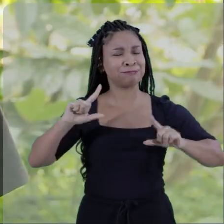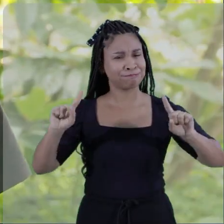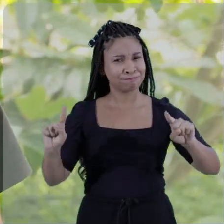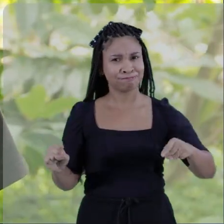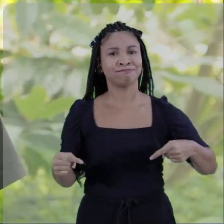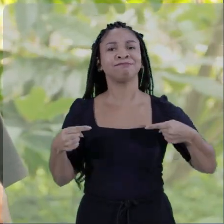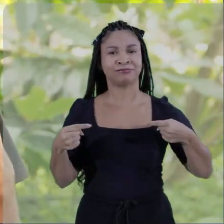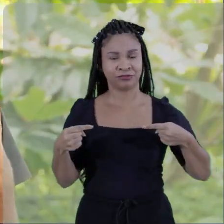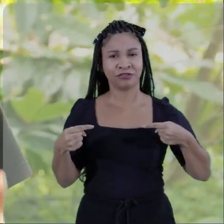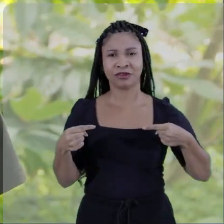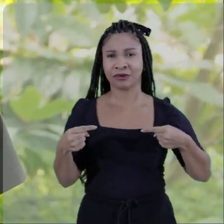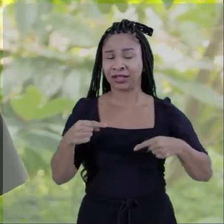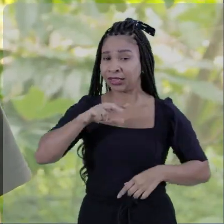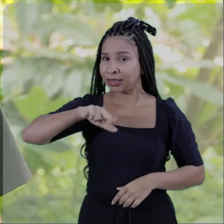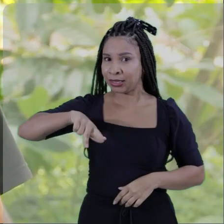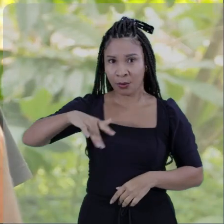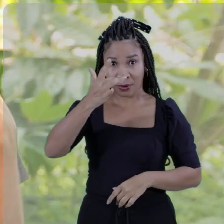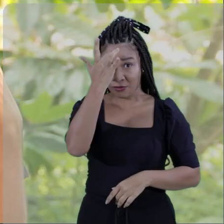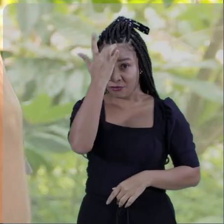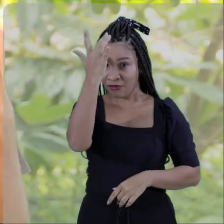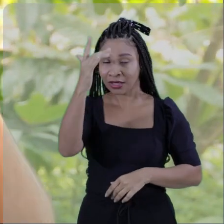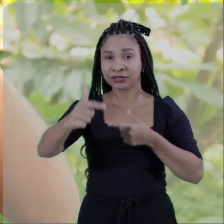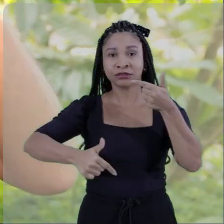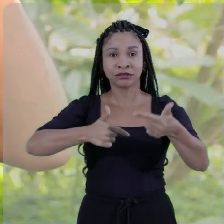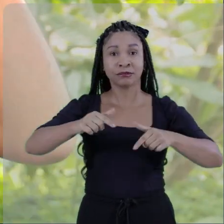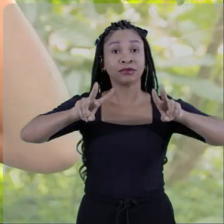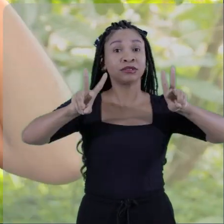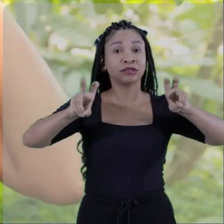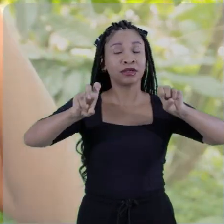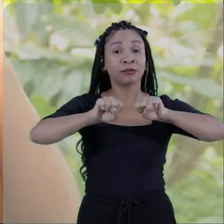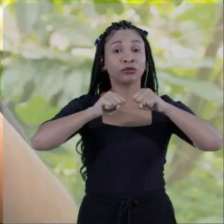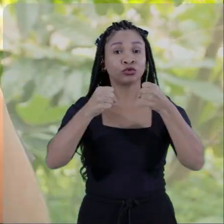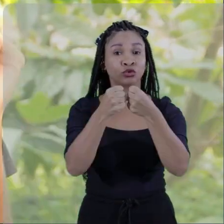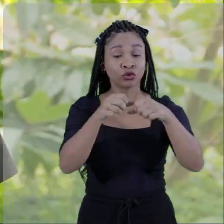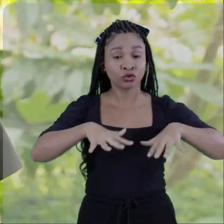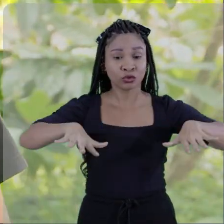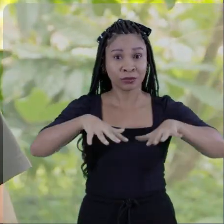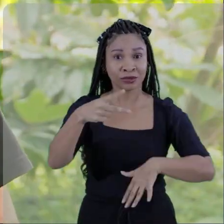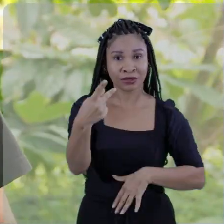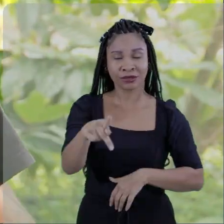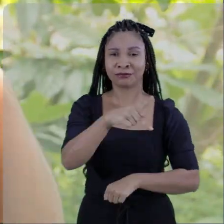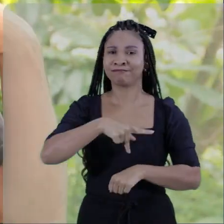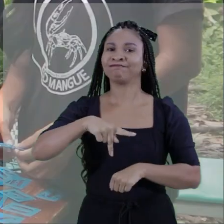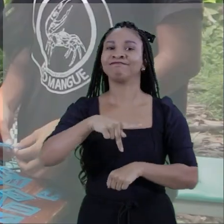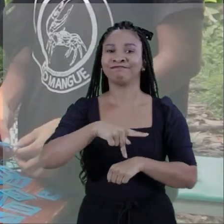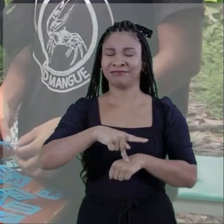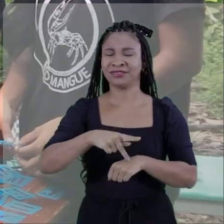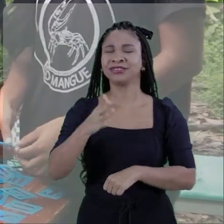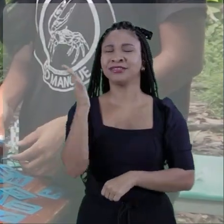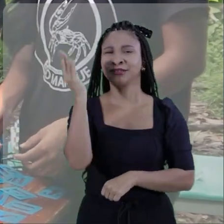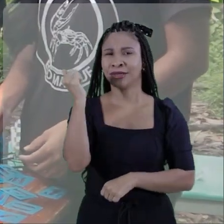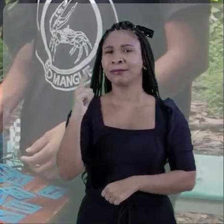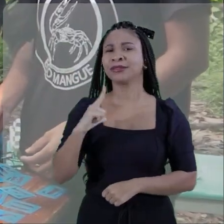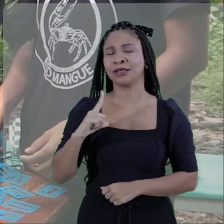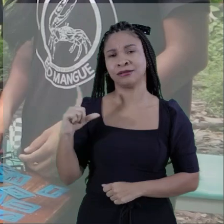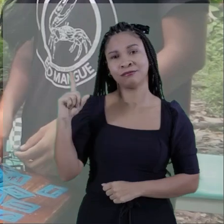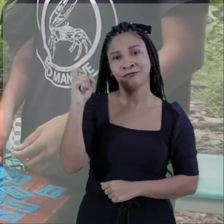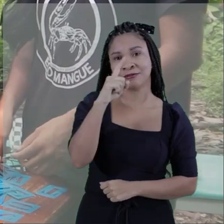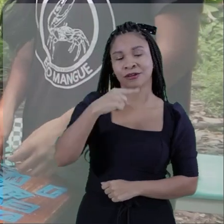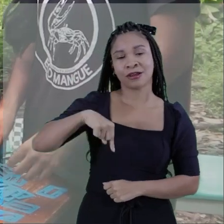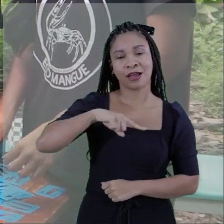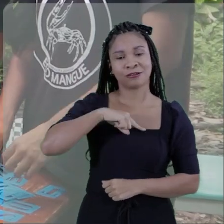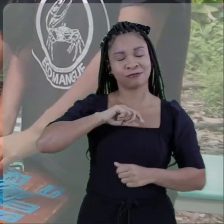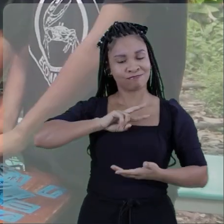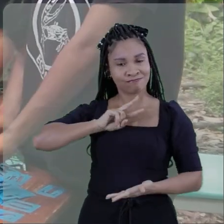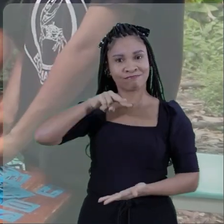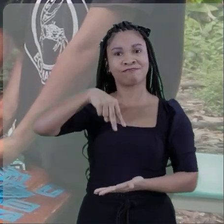as dificuldades, né? Porque não é fácil trabalhar essa questão socioambiental aqui no país, né? Porque a gente sabe das dificuldades, então a gente está